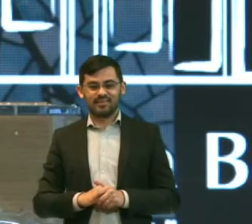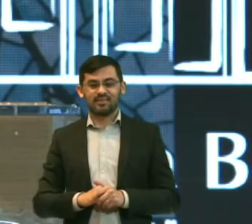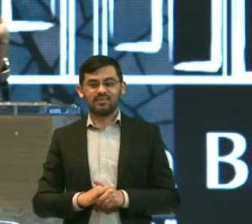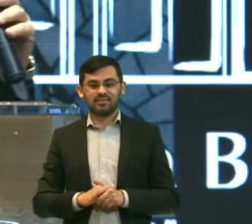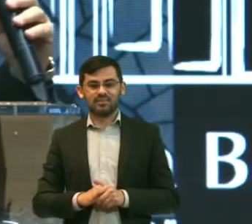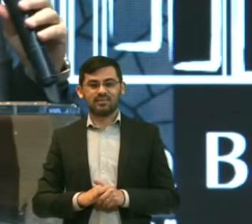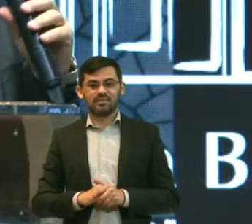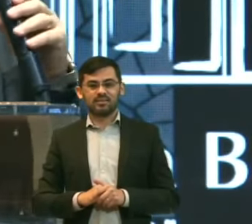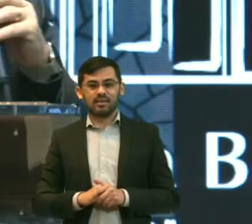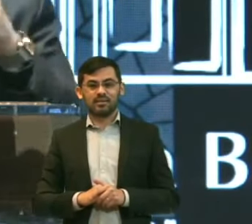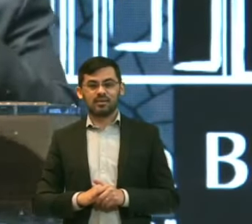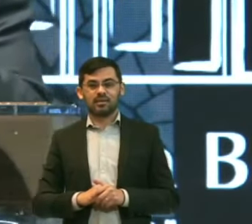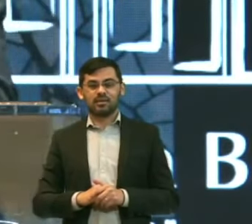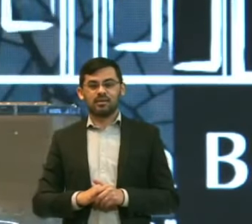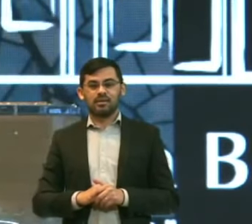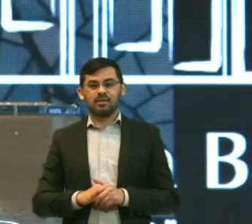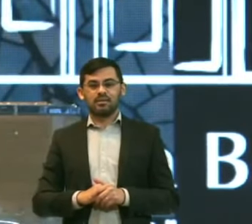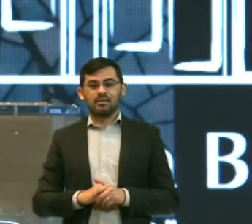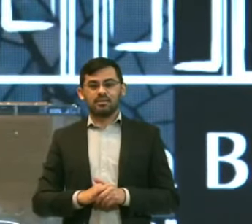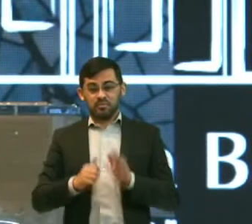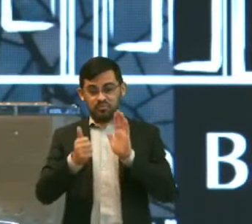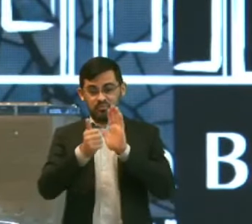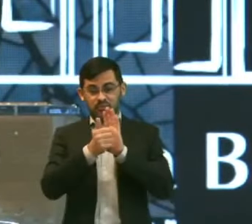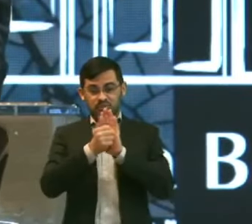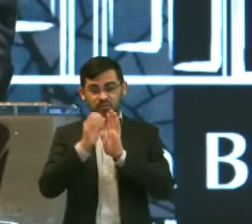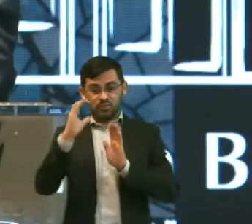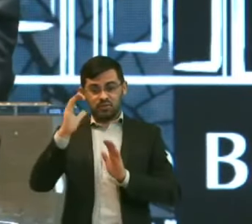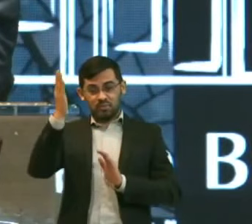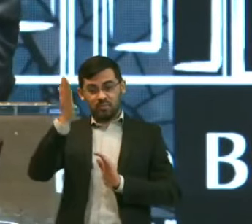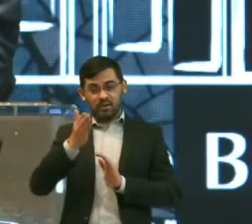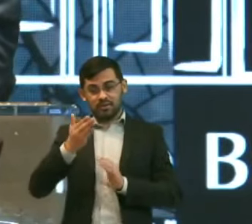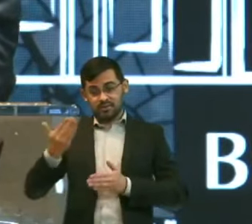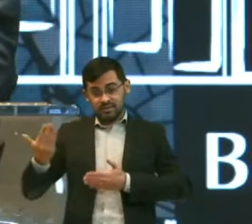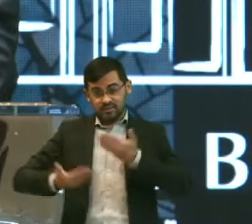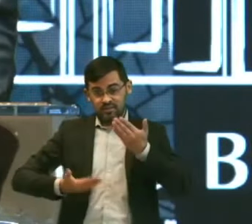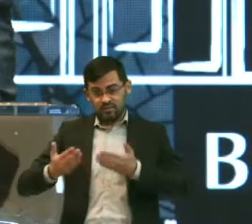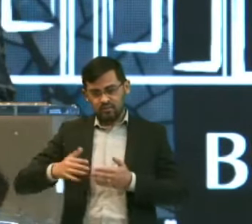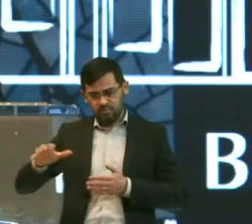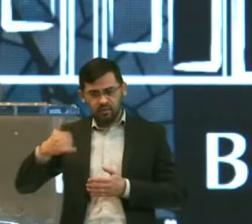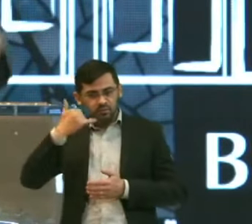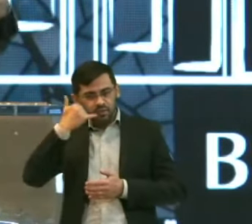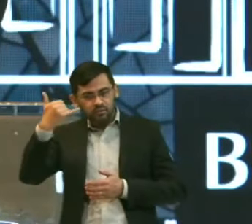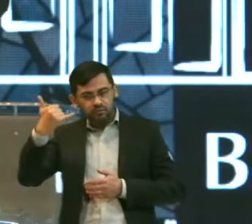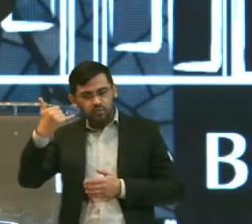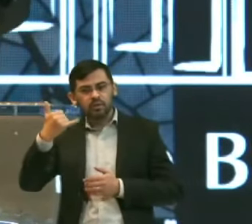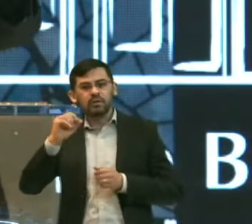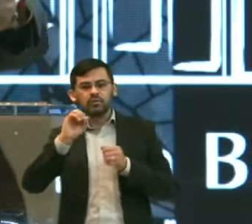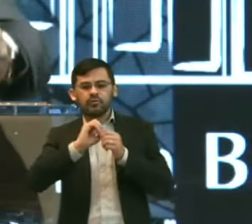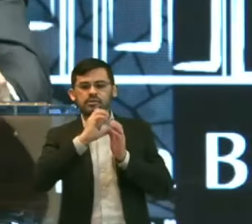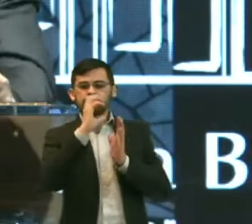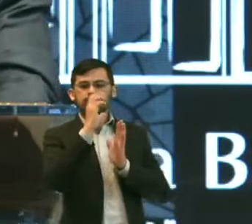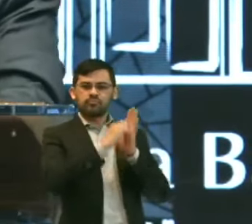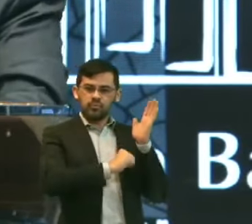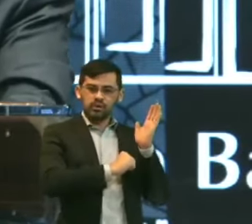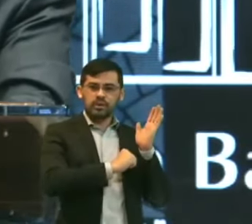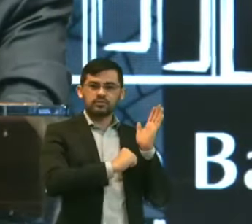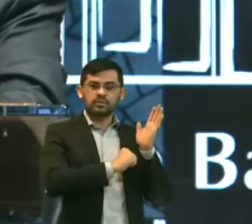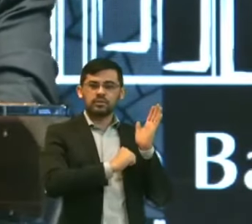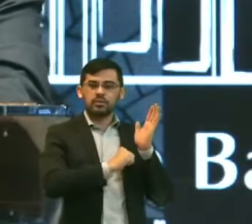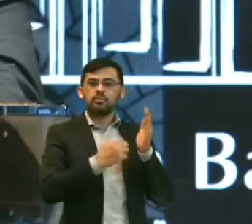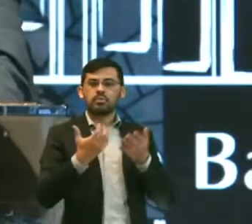Servi PIB Curitiba Org.br Barra Servi Pega o teu telefone Vai lá Quero ser líder De cela